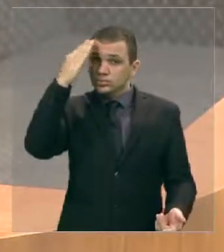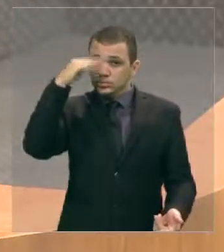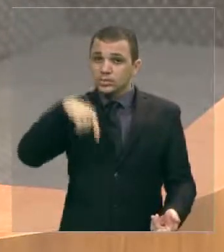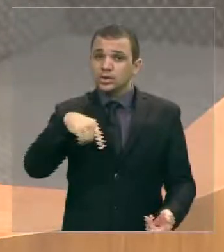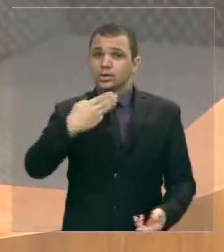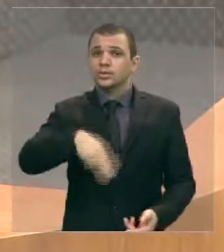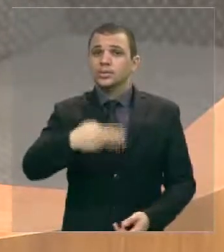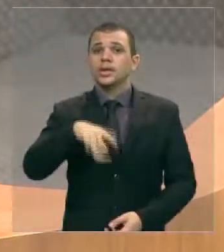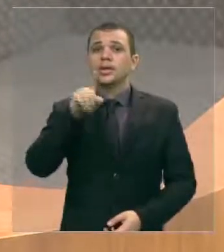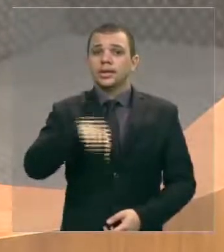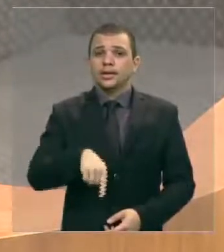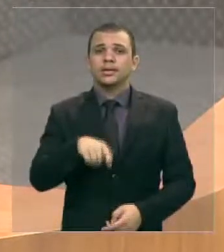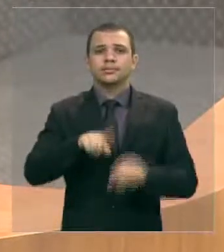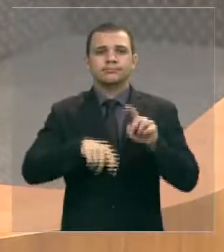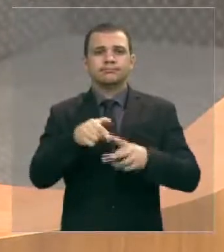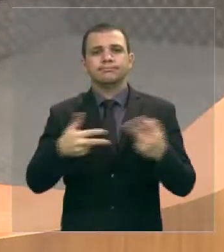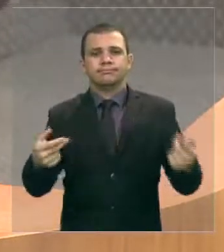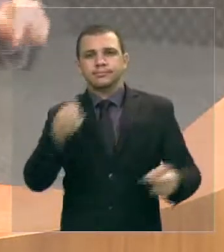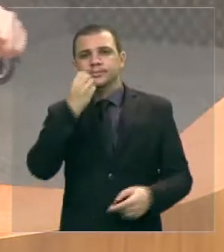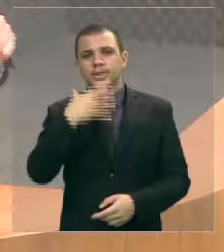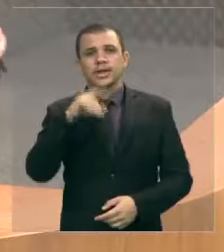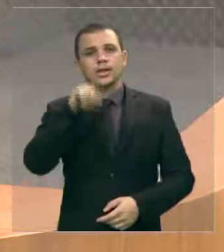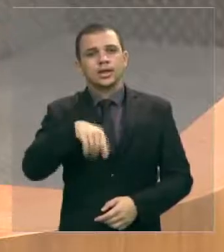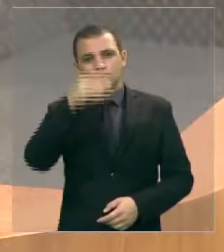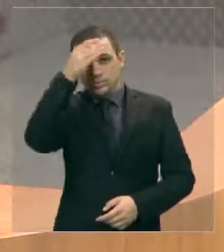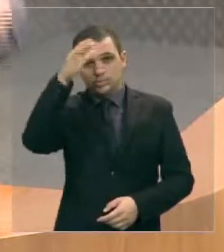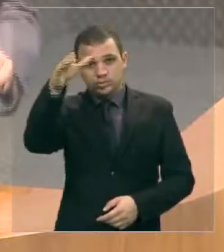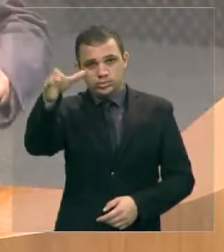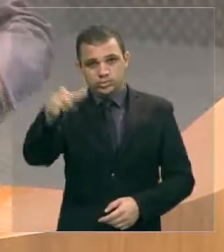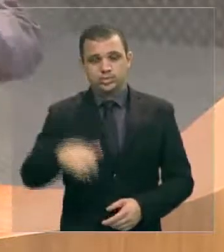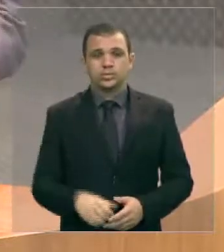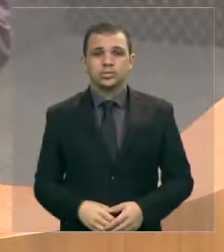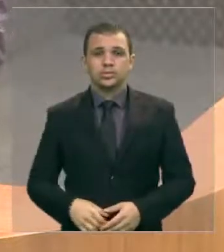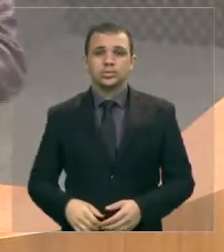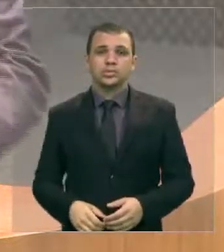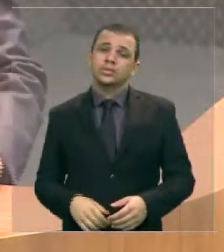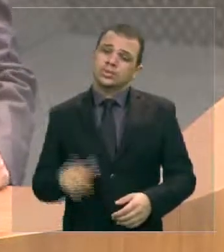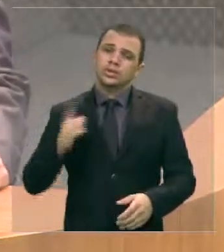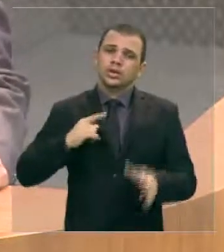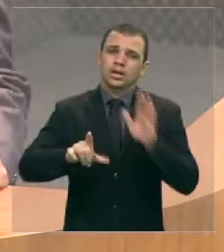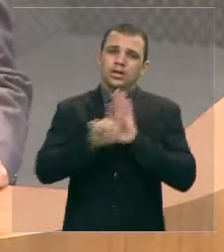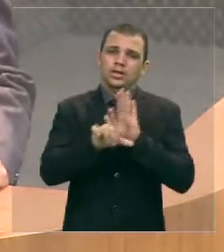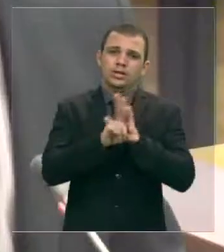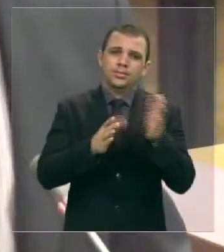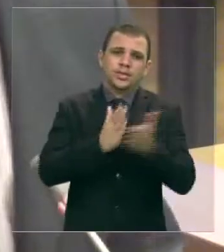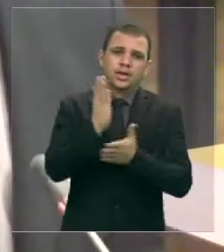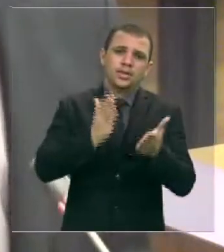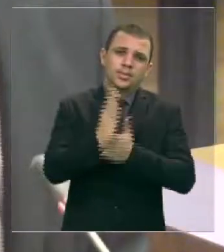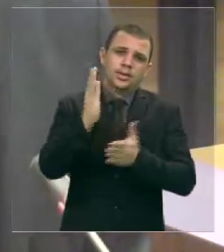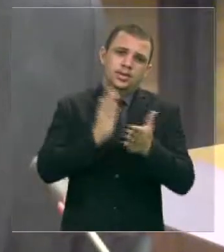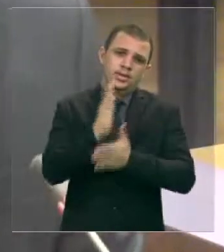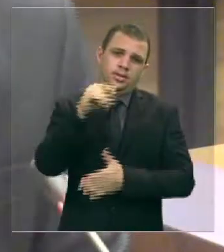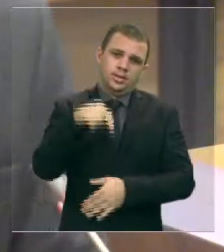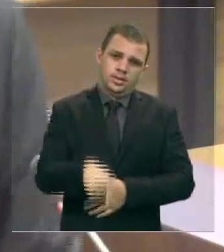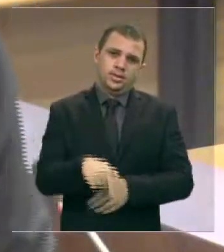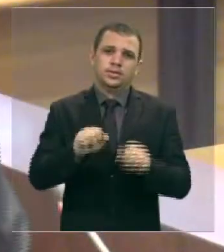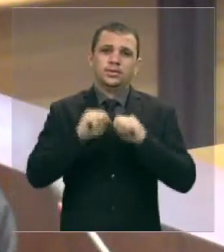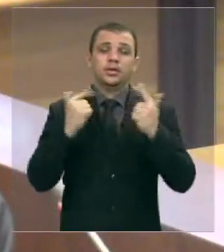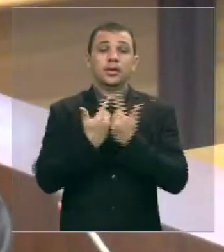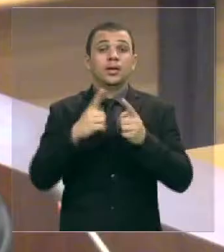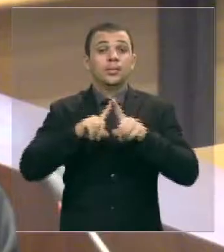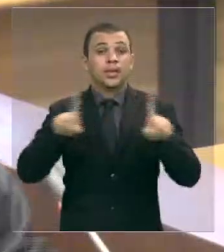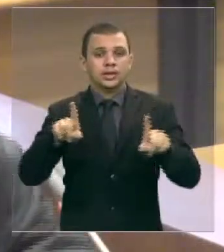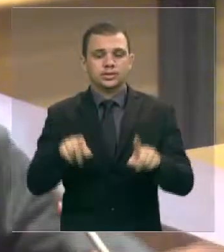culturais e materiais inclusive por leis aprovadas nesta casa mas essas leis foram